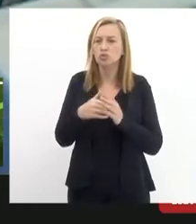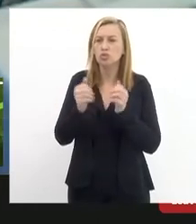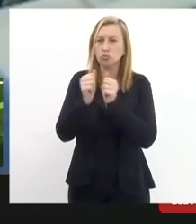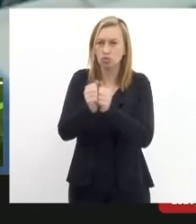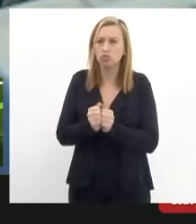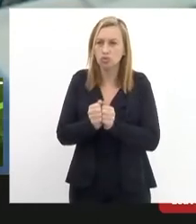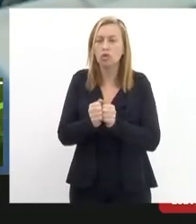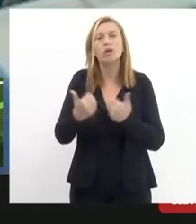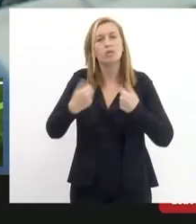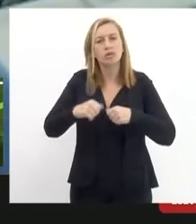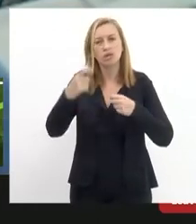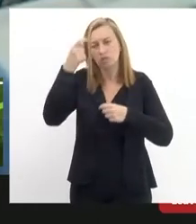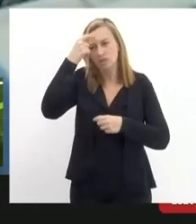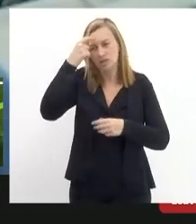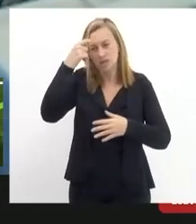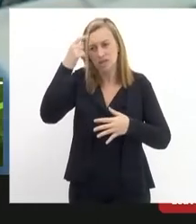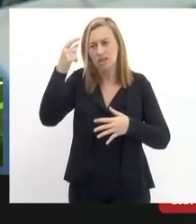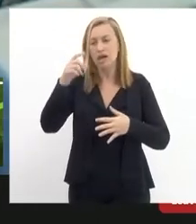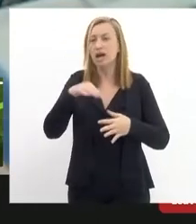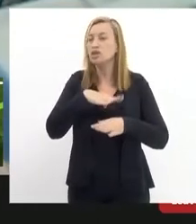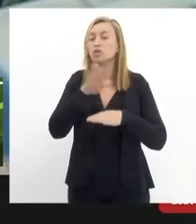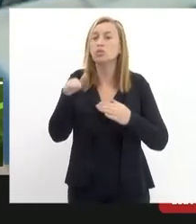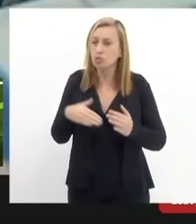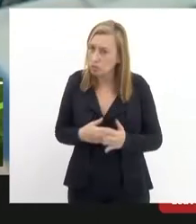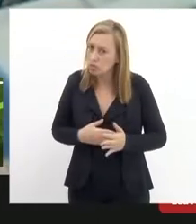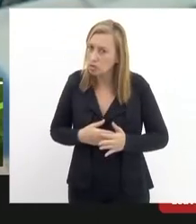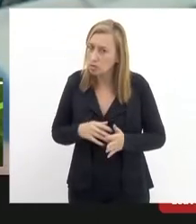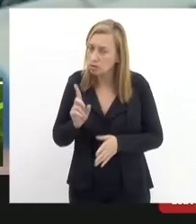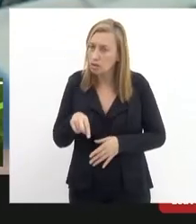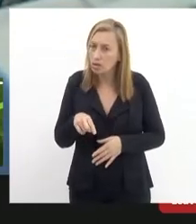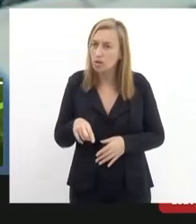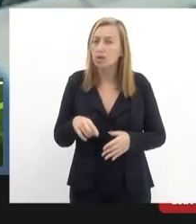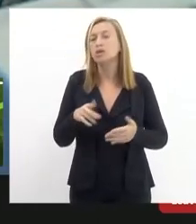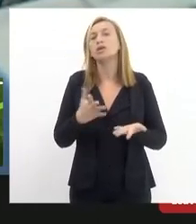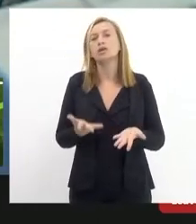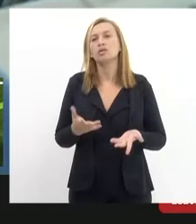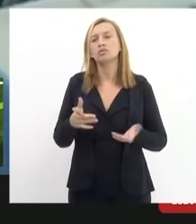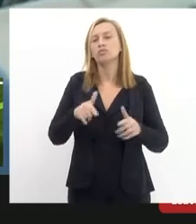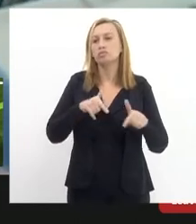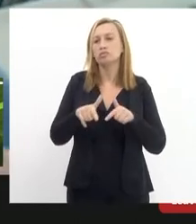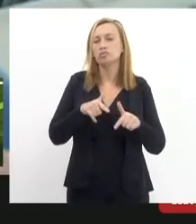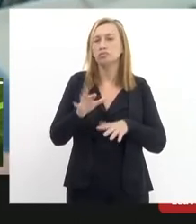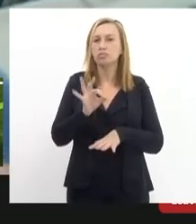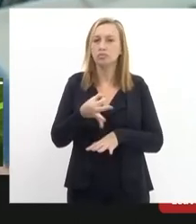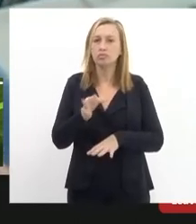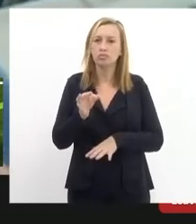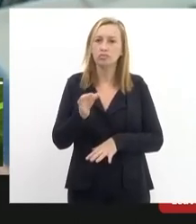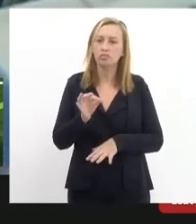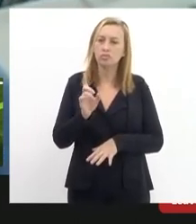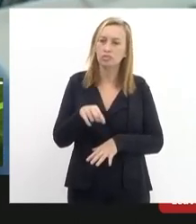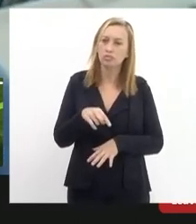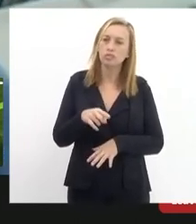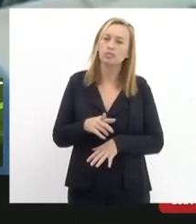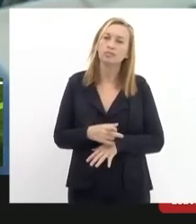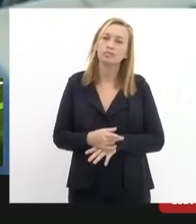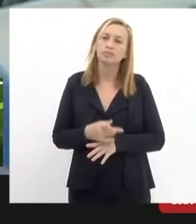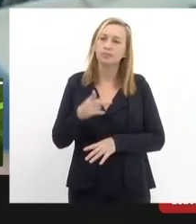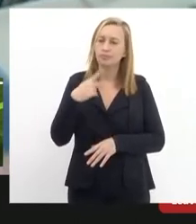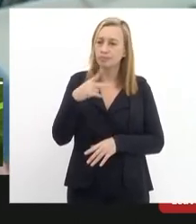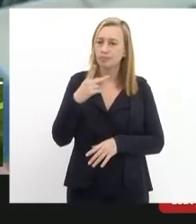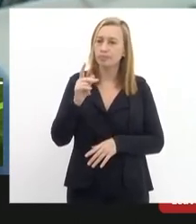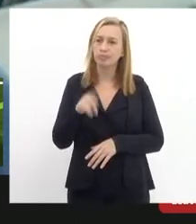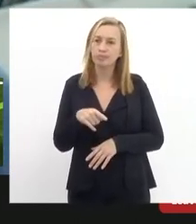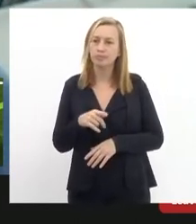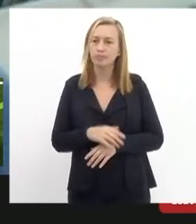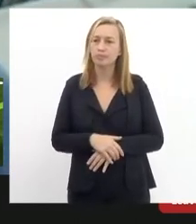esse consenso gere agora algumas medidas práticas a prática que a gente está falando é